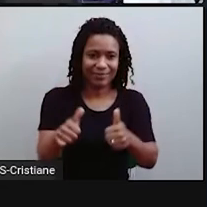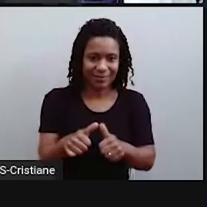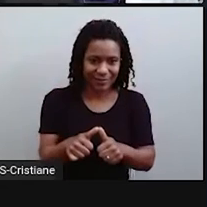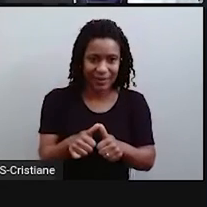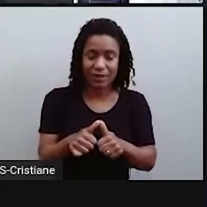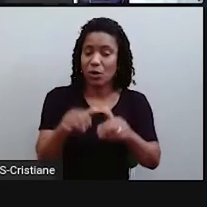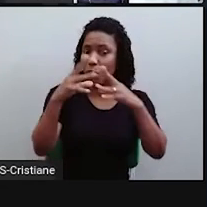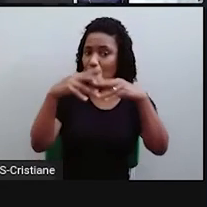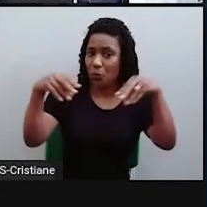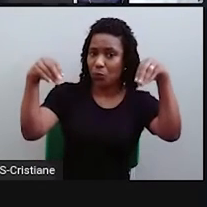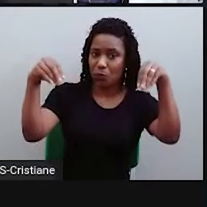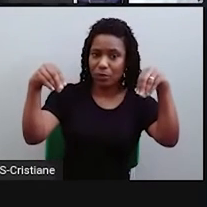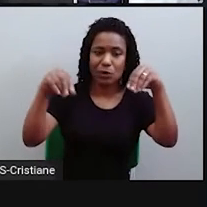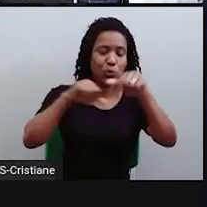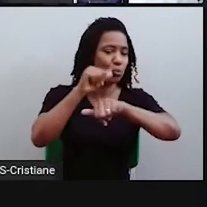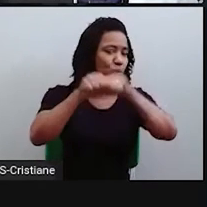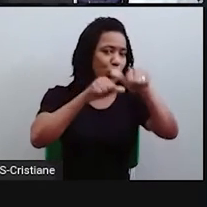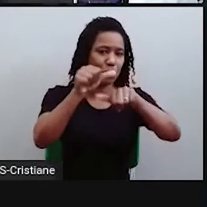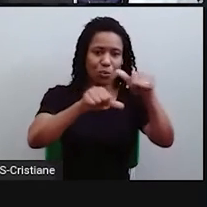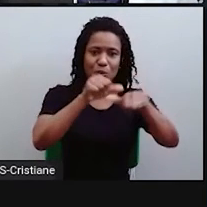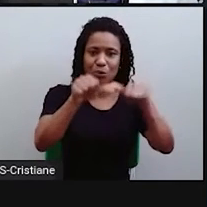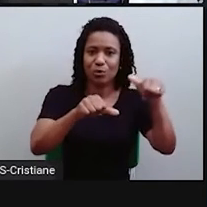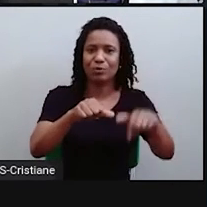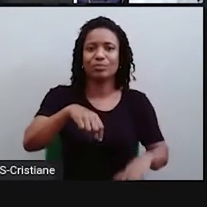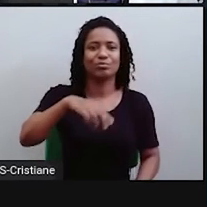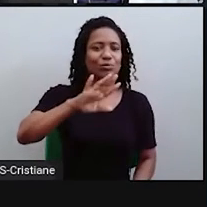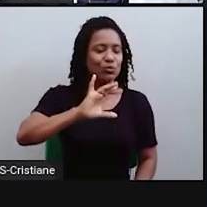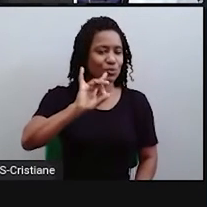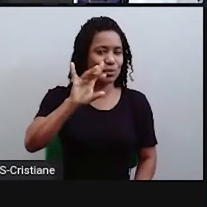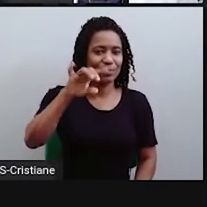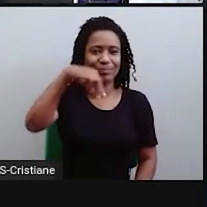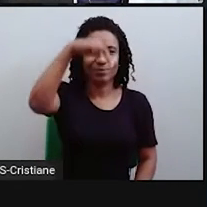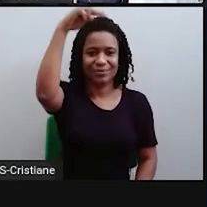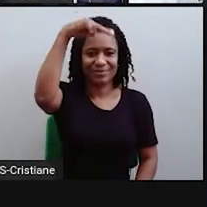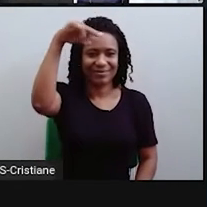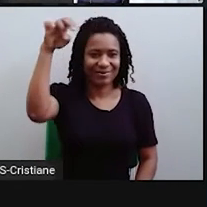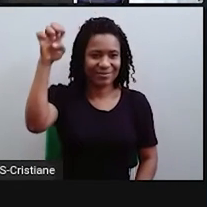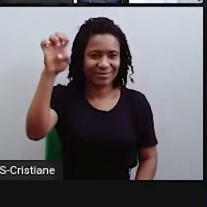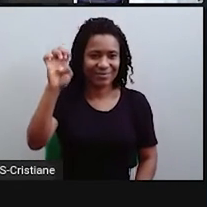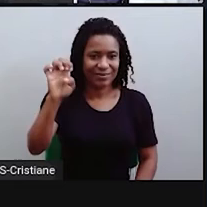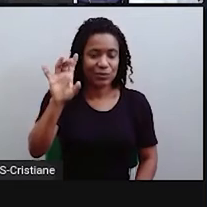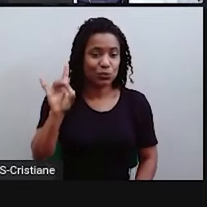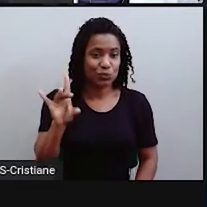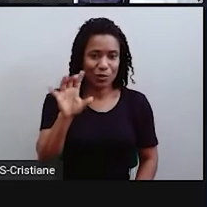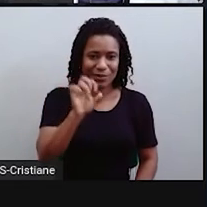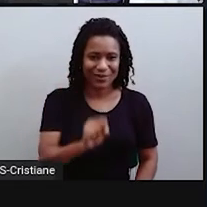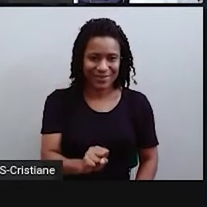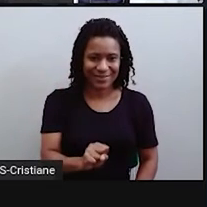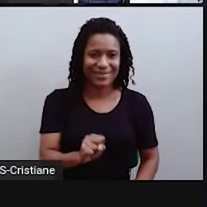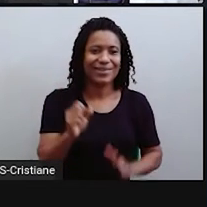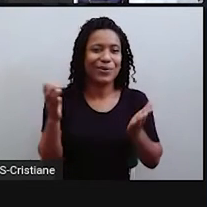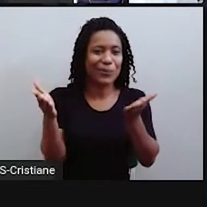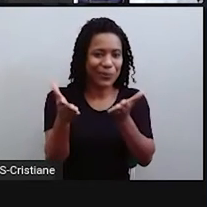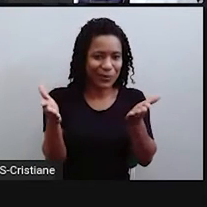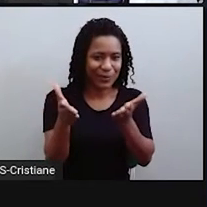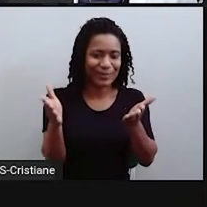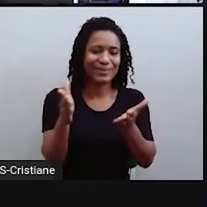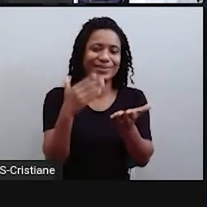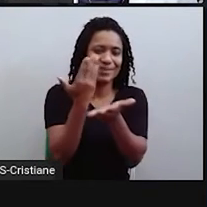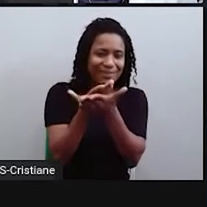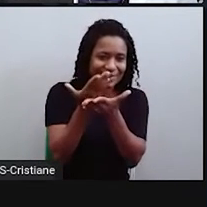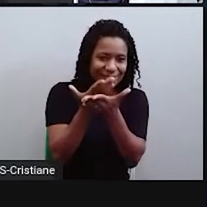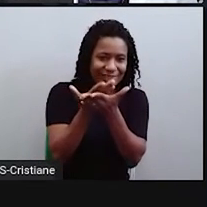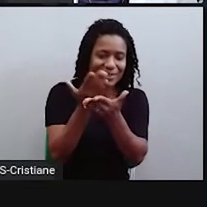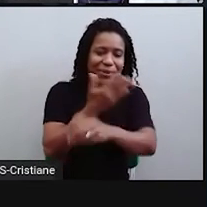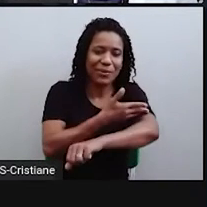territórios. Então, a configuração, ela já está bonitinha, igualzinha como nós já estudamos